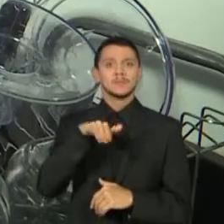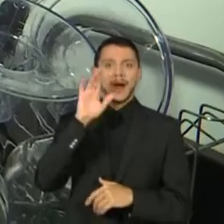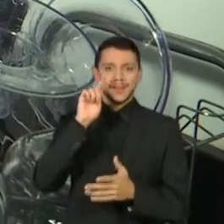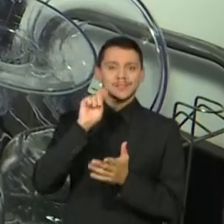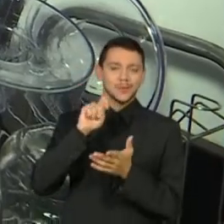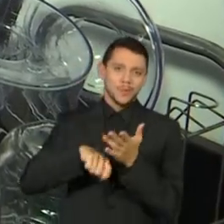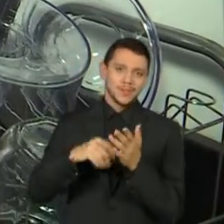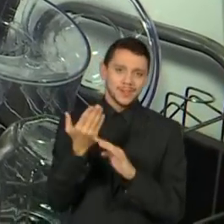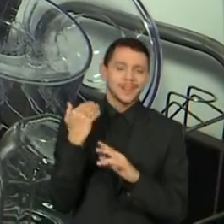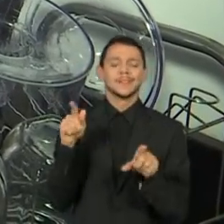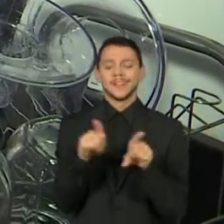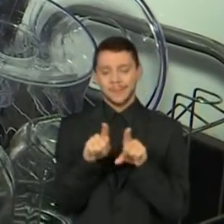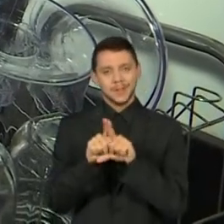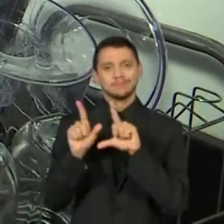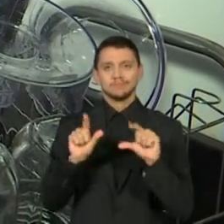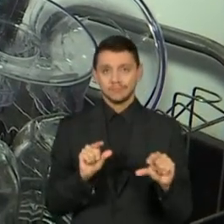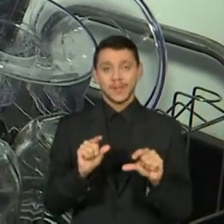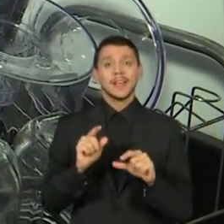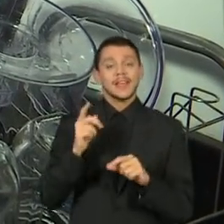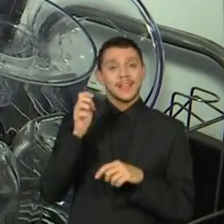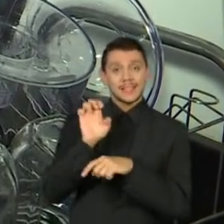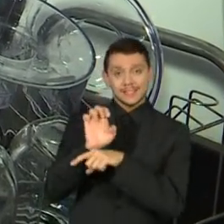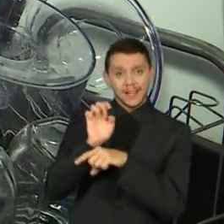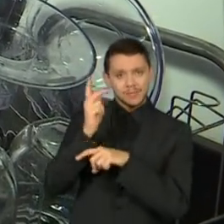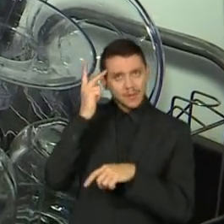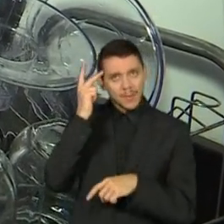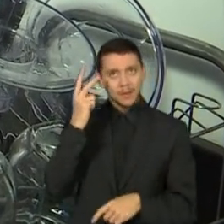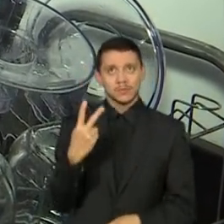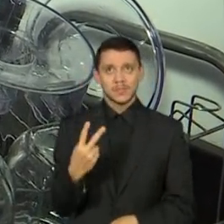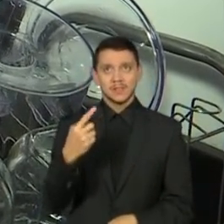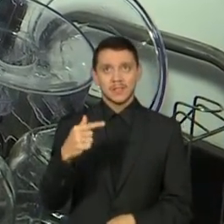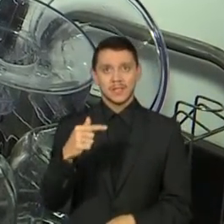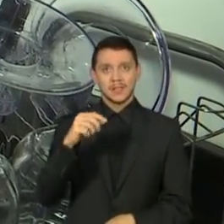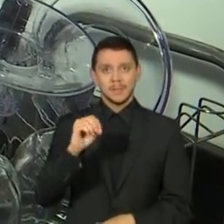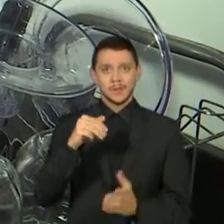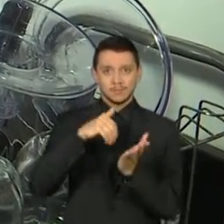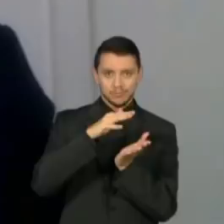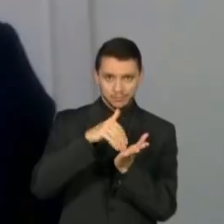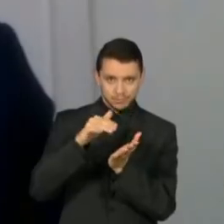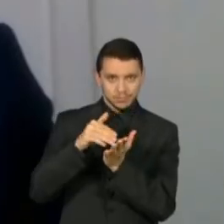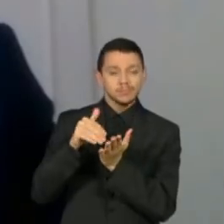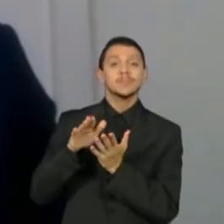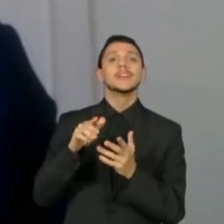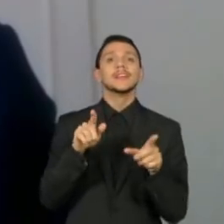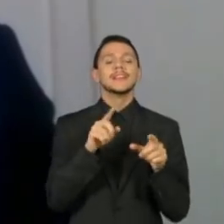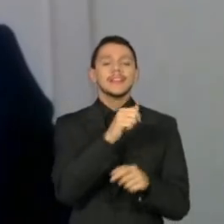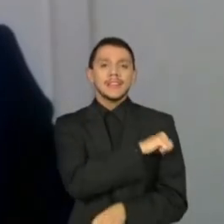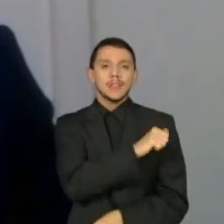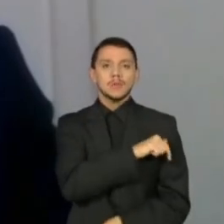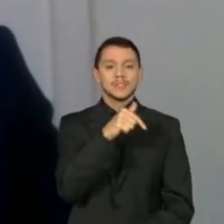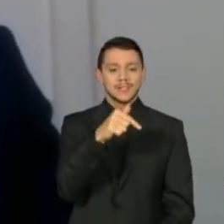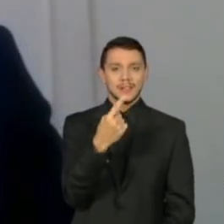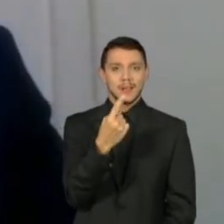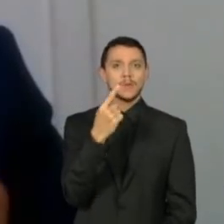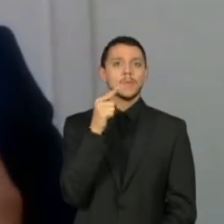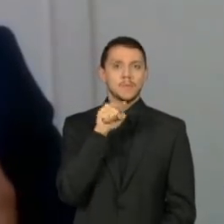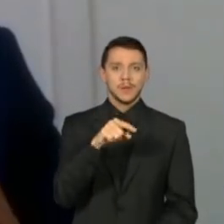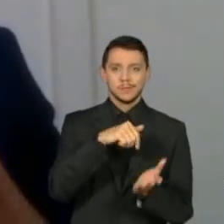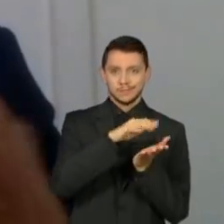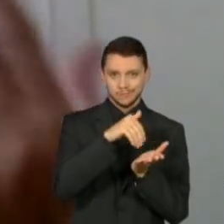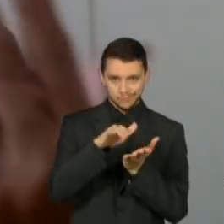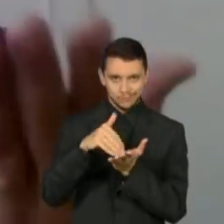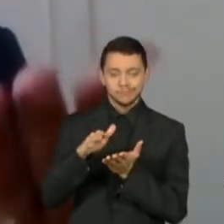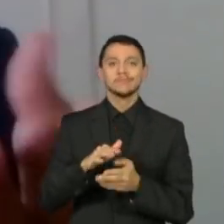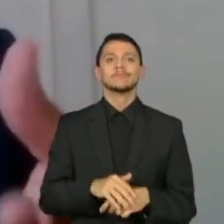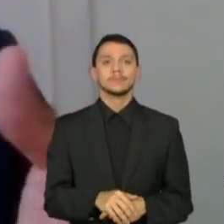paulista fechou 270 mil postos e o Rio 71 mil empregos. A pandemia, ela gerou muito, não